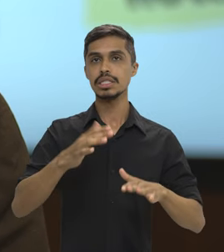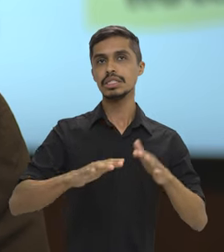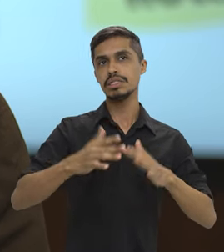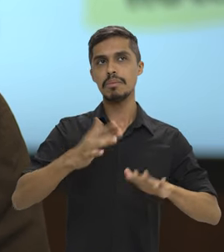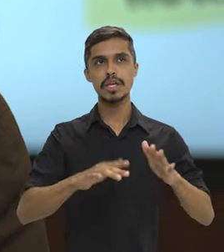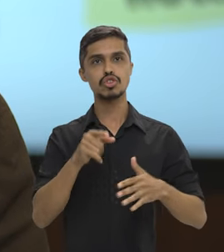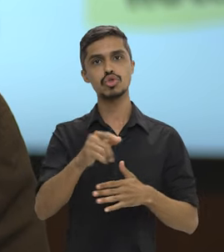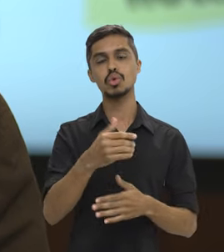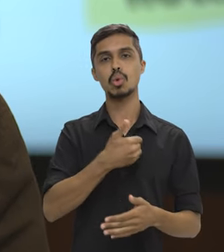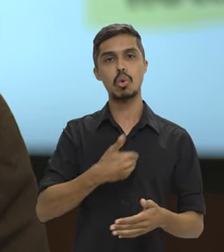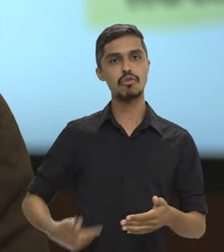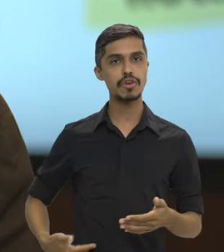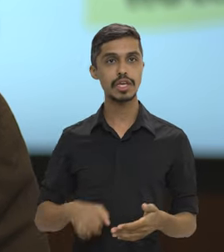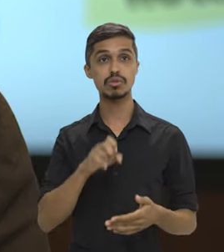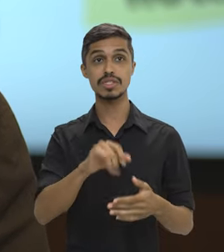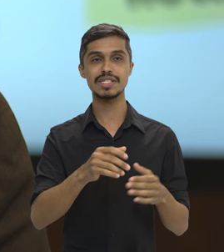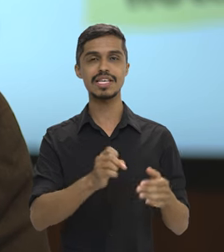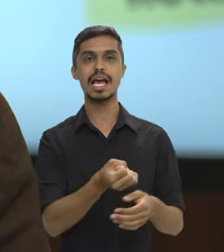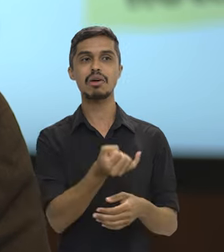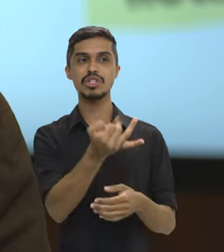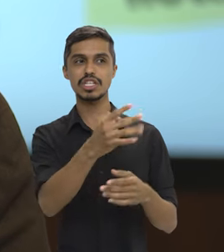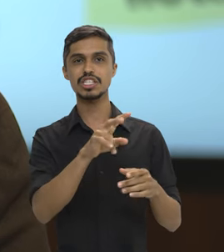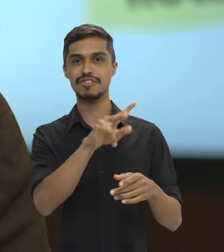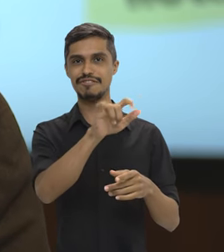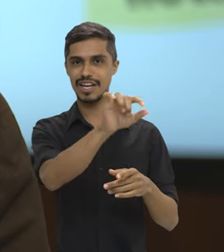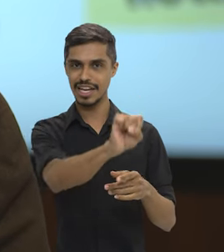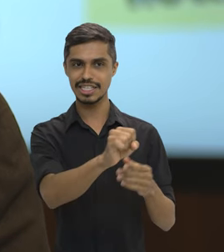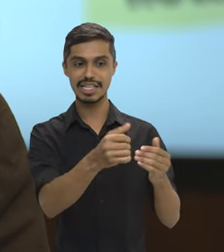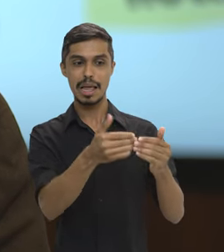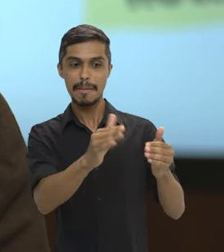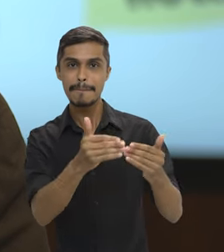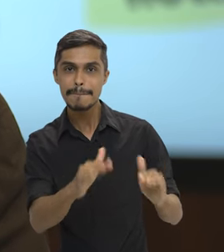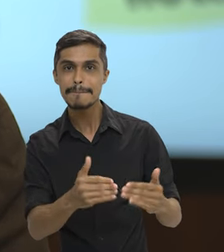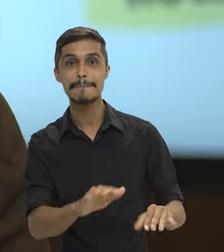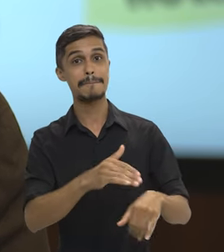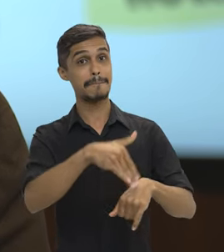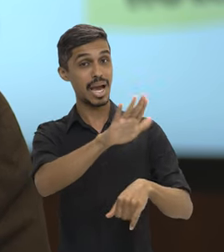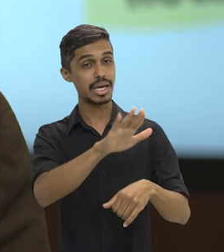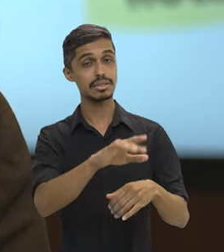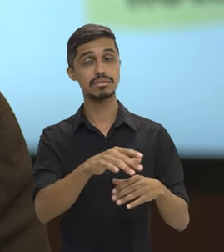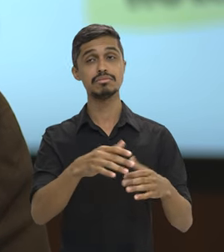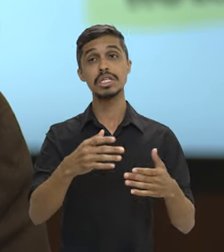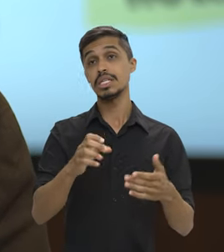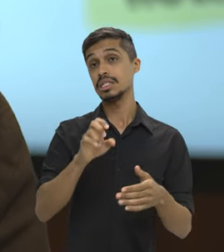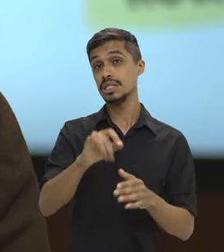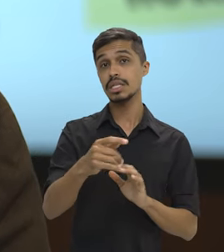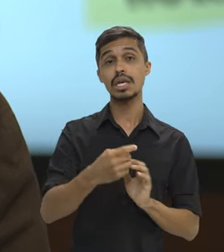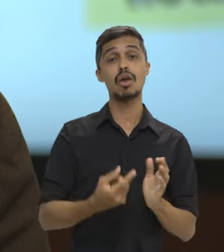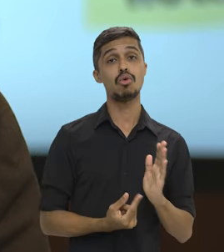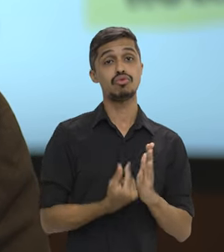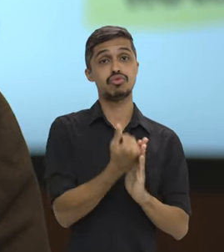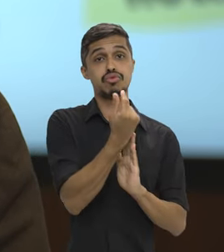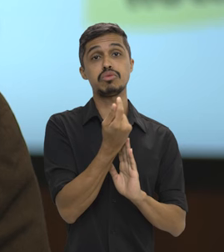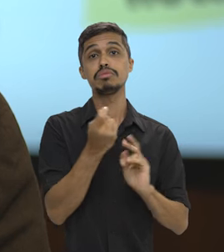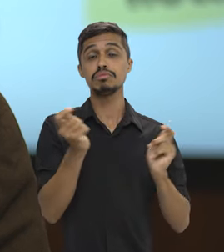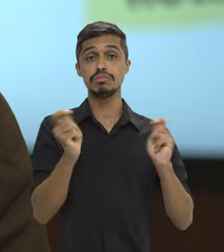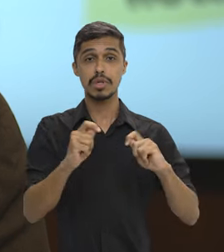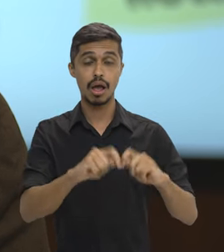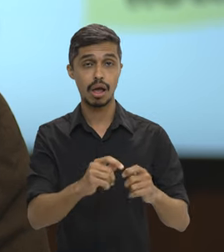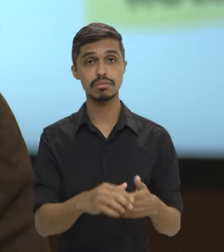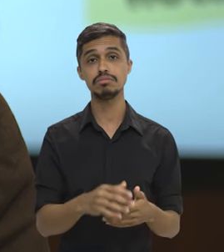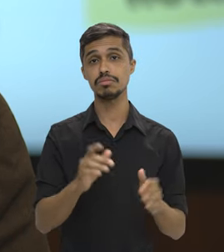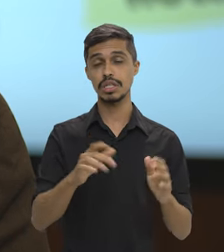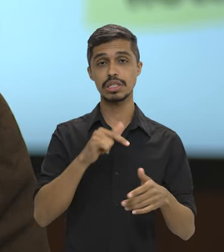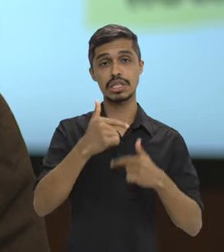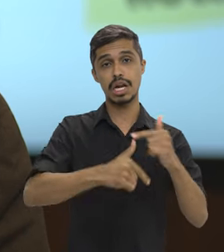do governo, da necessidade dos órgãos. Nós já abrimos essa possibilidade de serem chamados aprovados